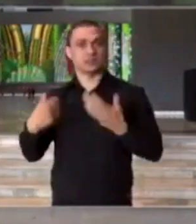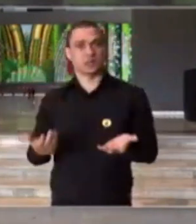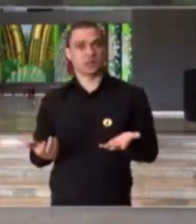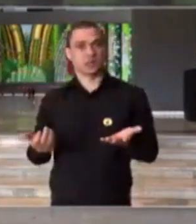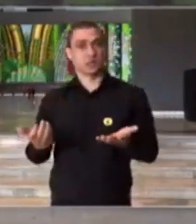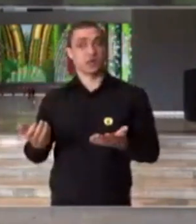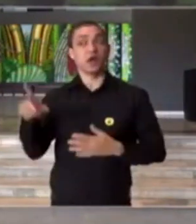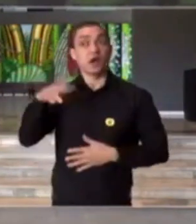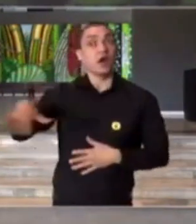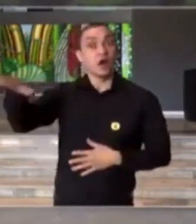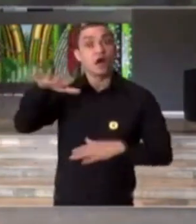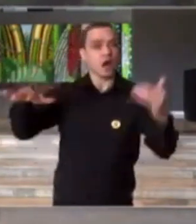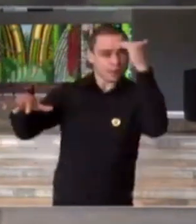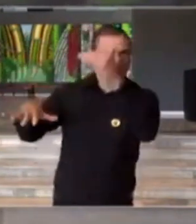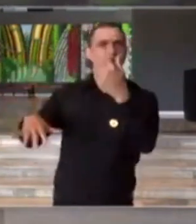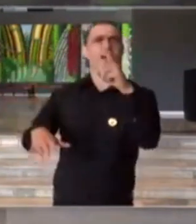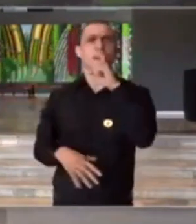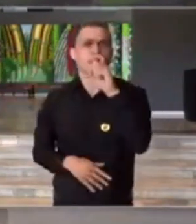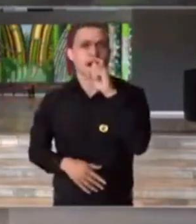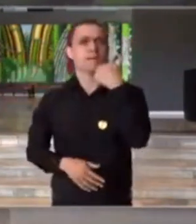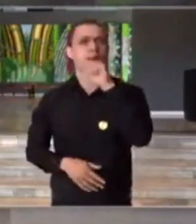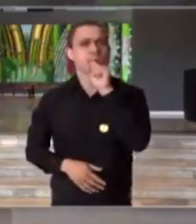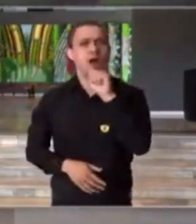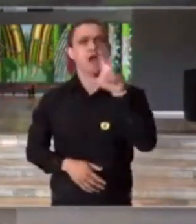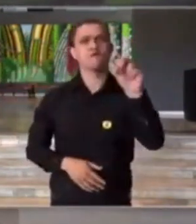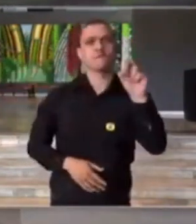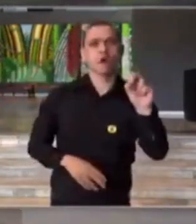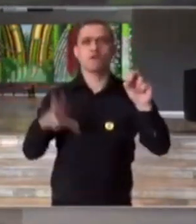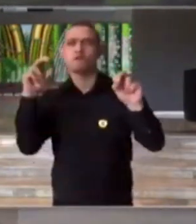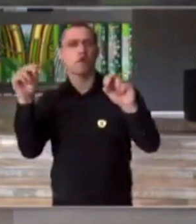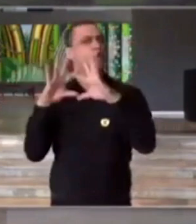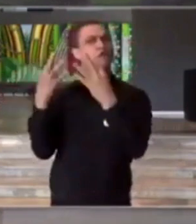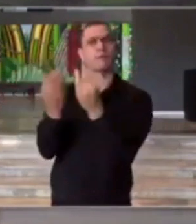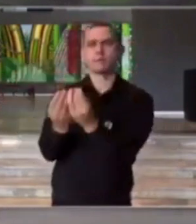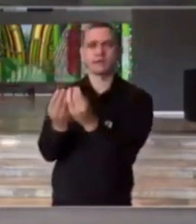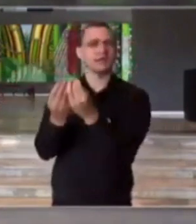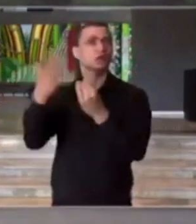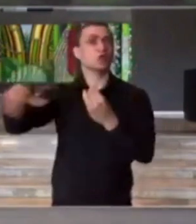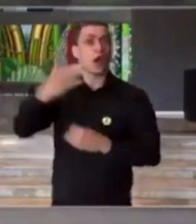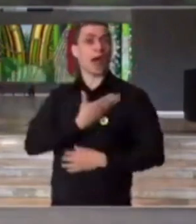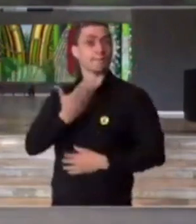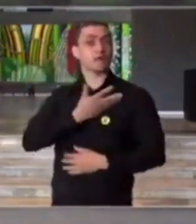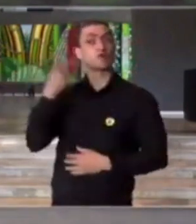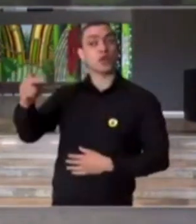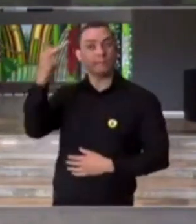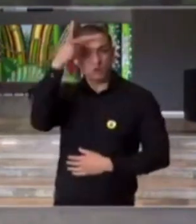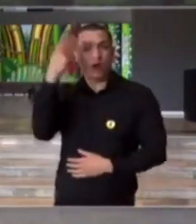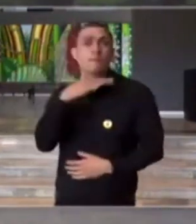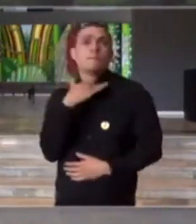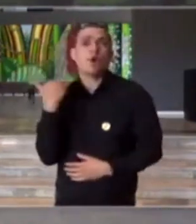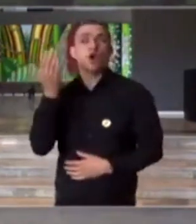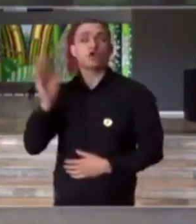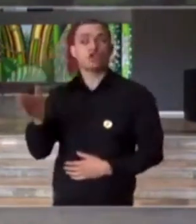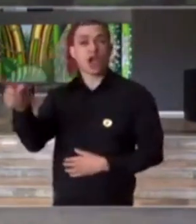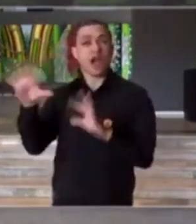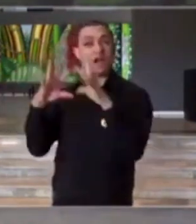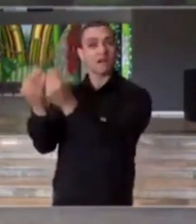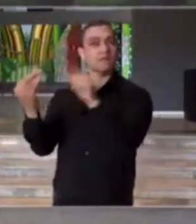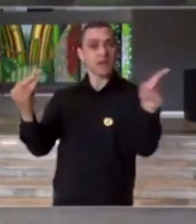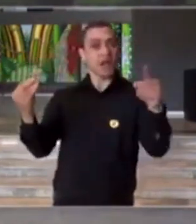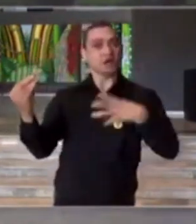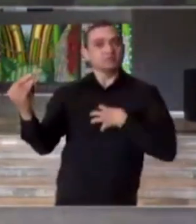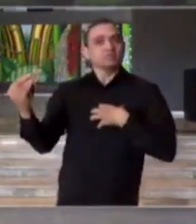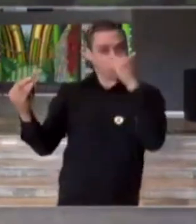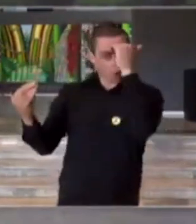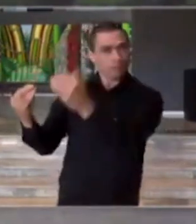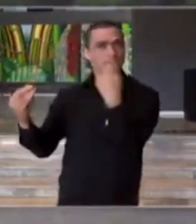Respeitando pais, mães, avós, parentes e amigos que perderam as suas vidas no Brasil